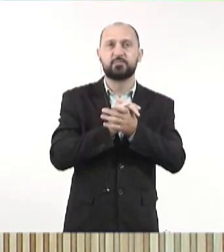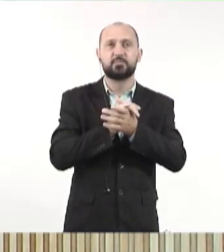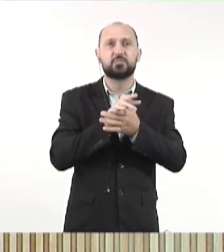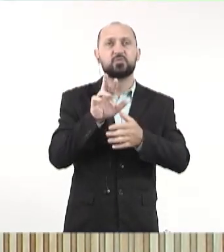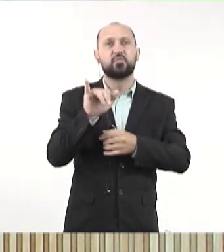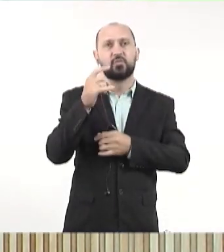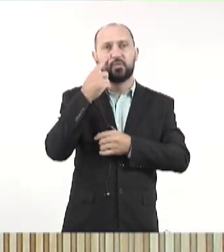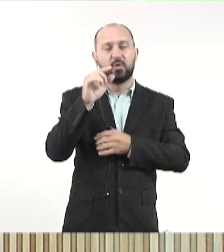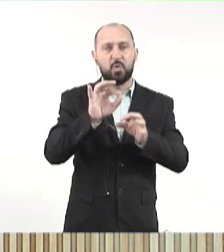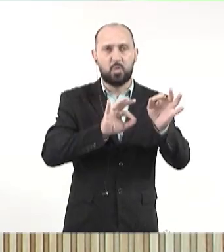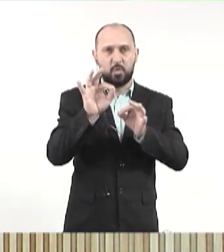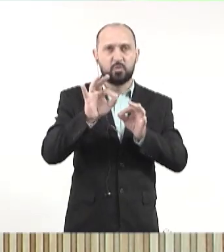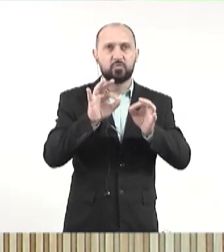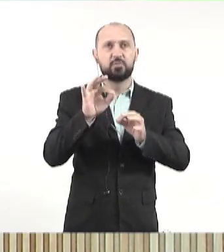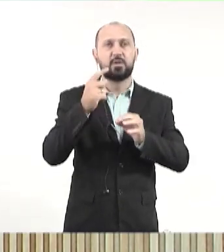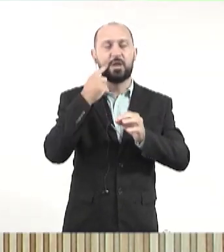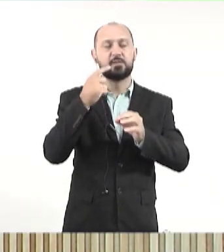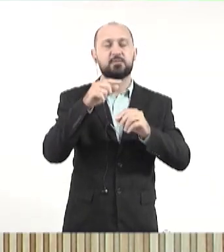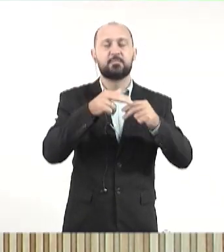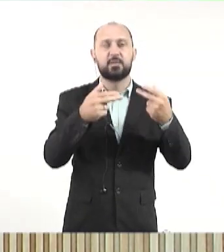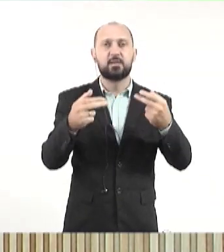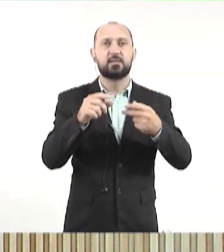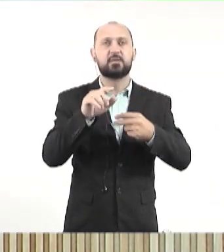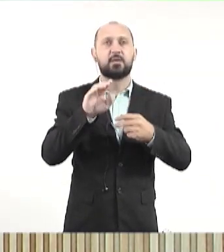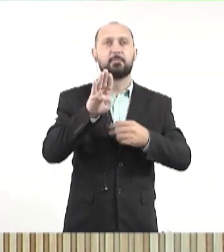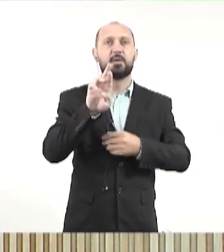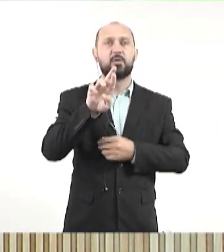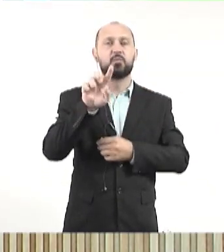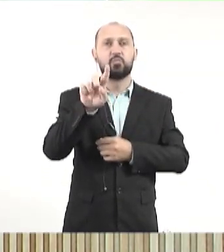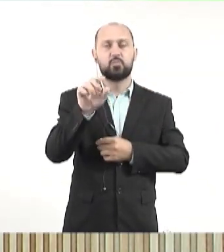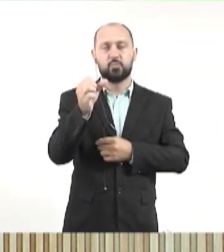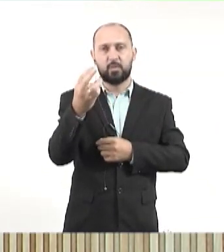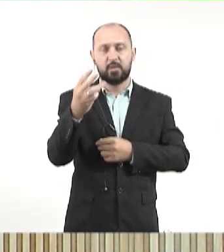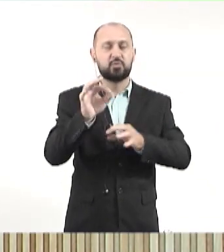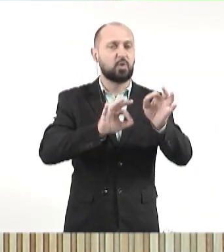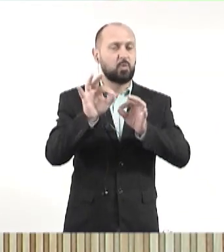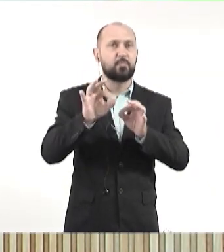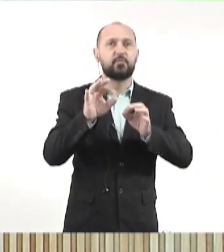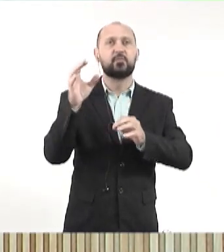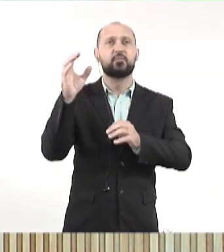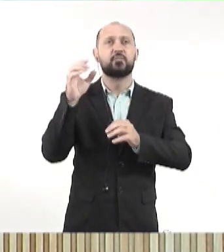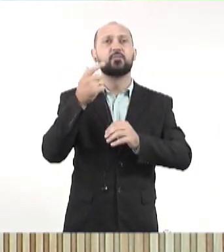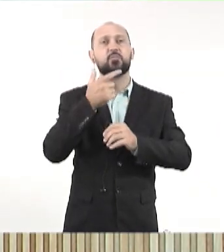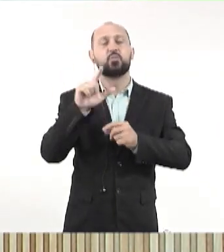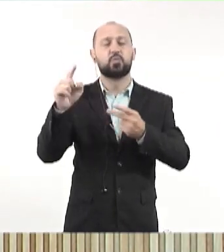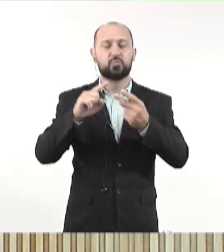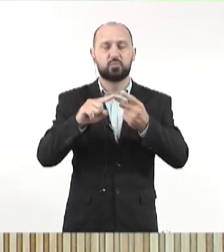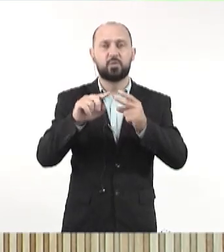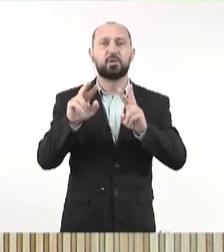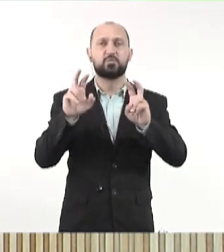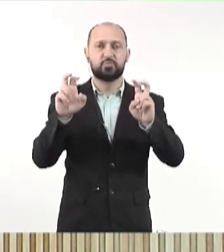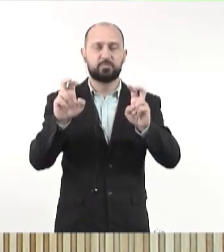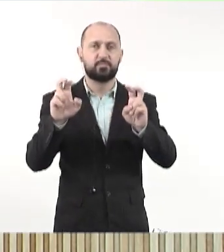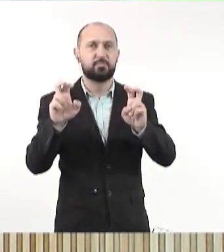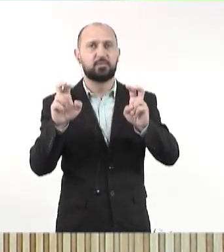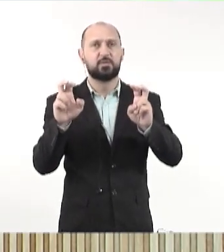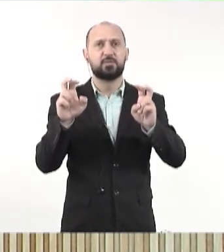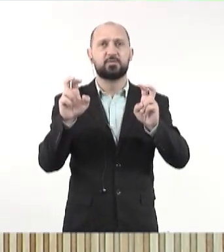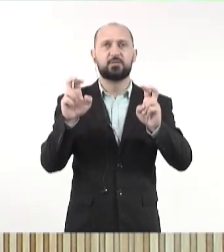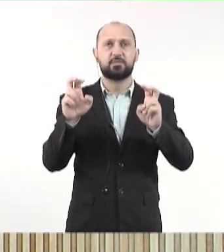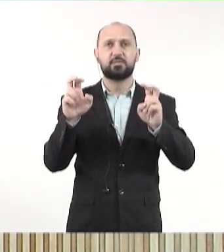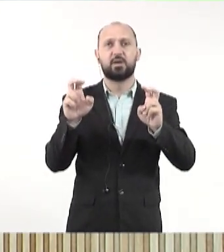A gente vai preparar mais uma vez esse material da BR-163. Enquanto a gente está preparando isso, vamos para um outro assunto que também